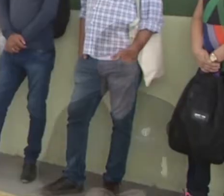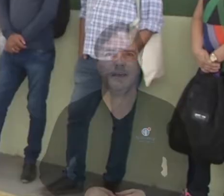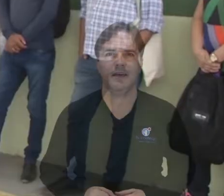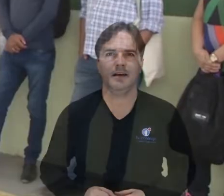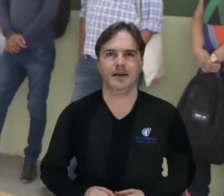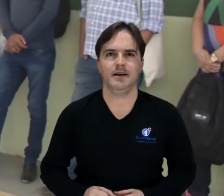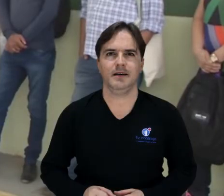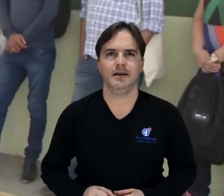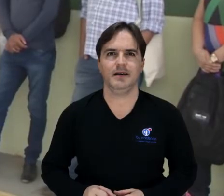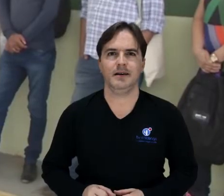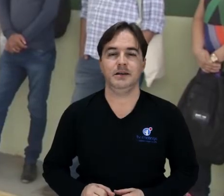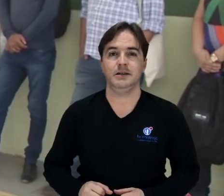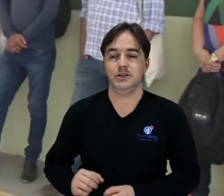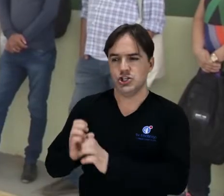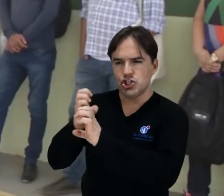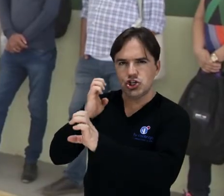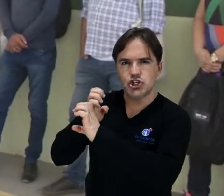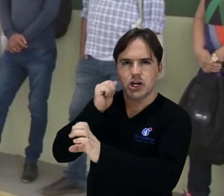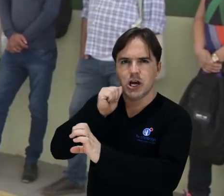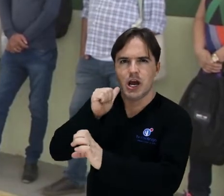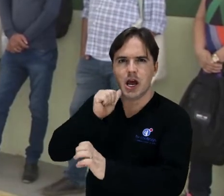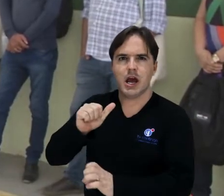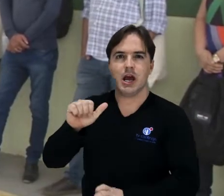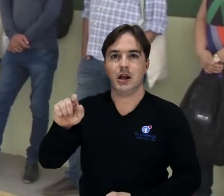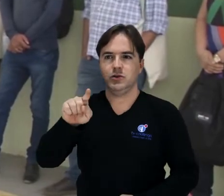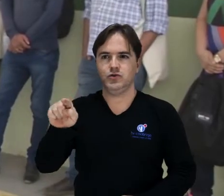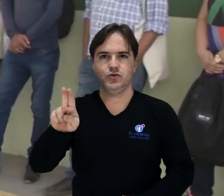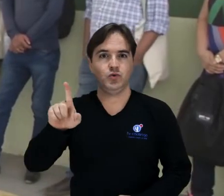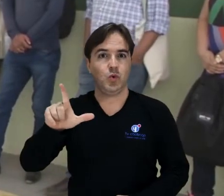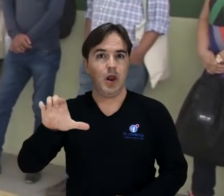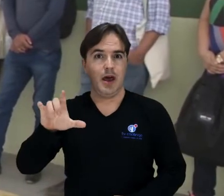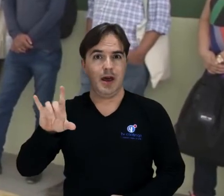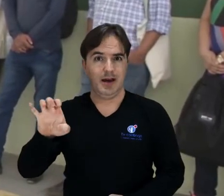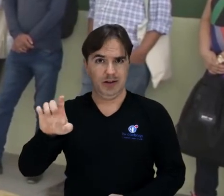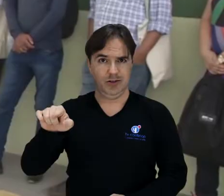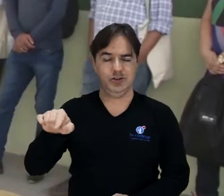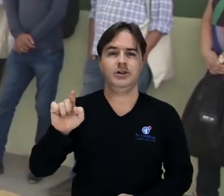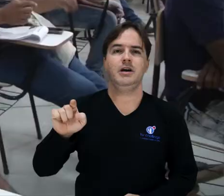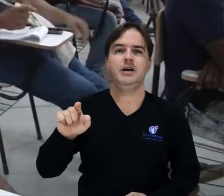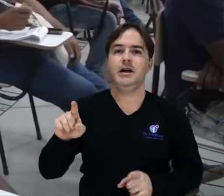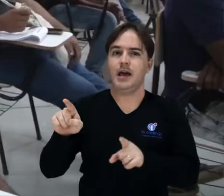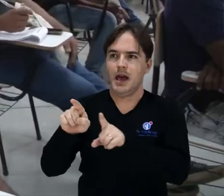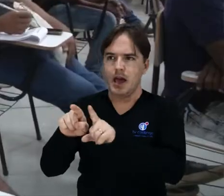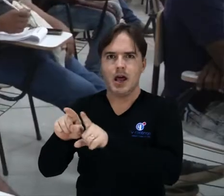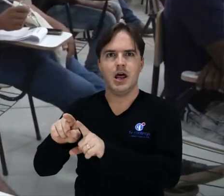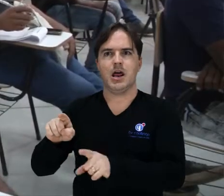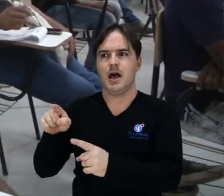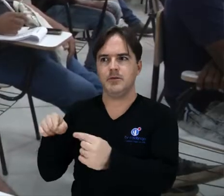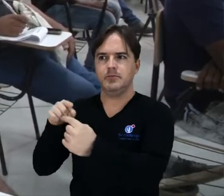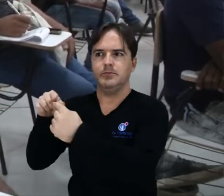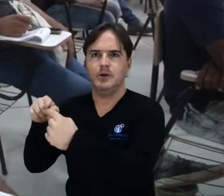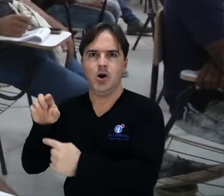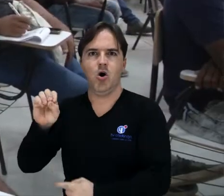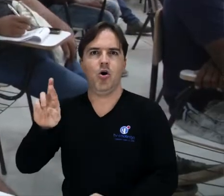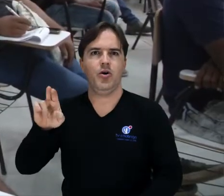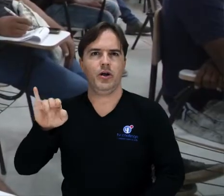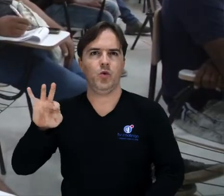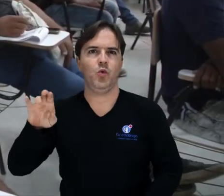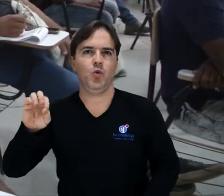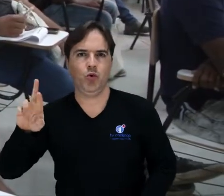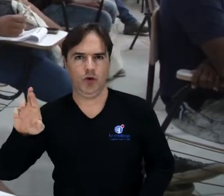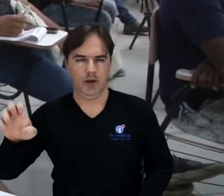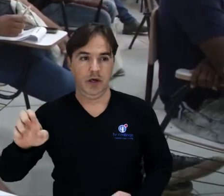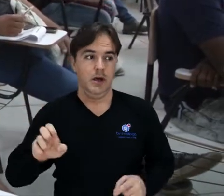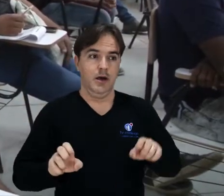A engenheira agrônoma Zuleide atua na ONG Caatinga, em Uricuri, Pernambuco. O senhor Abdias é presidente da